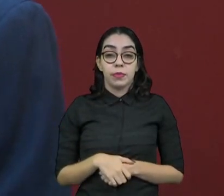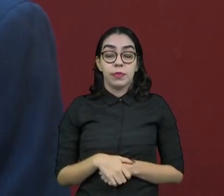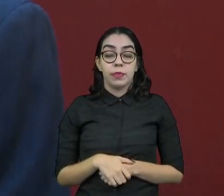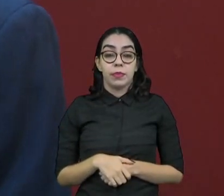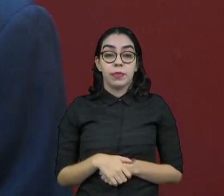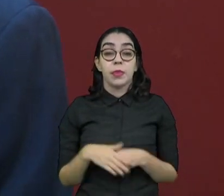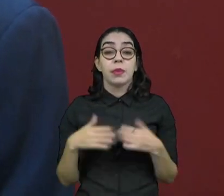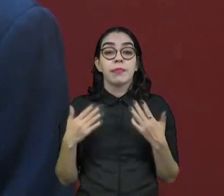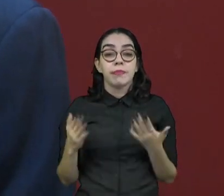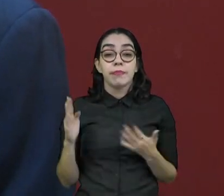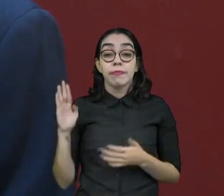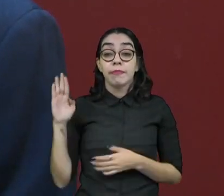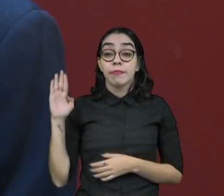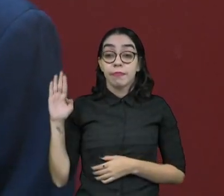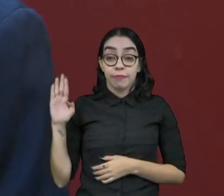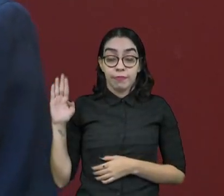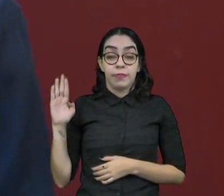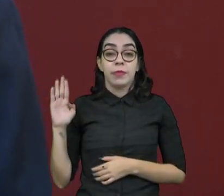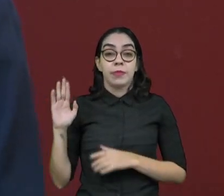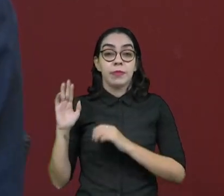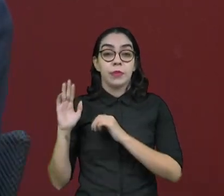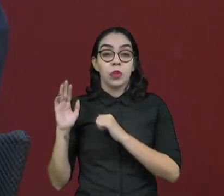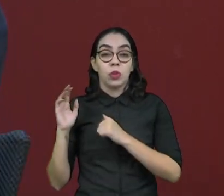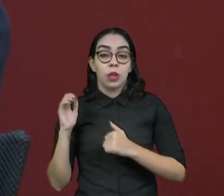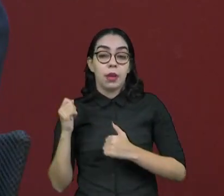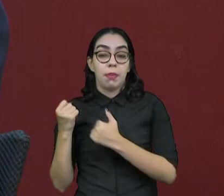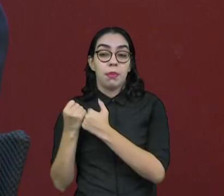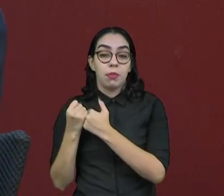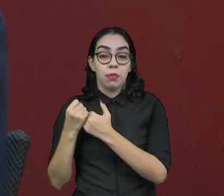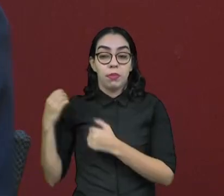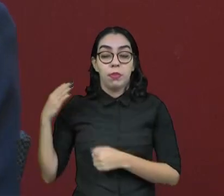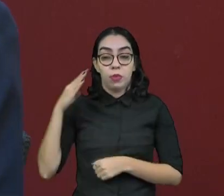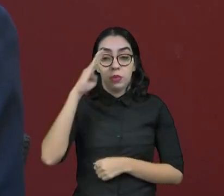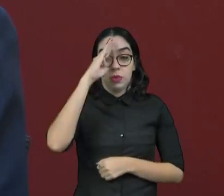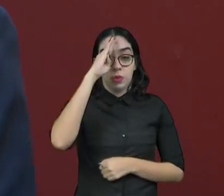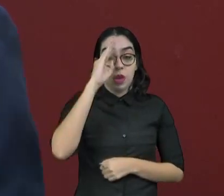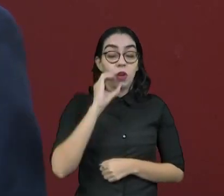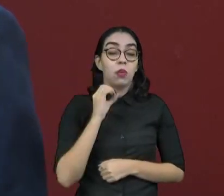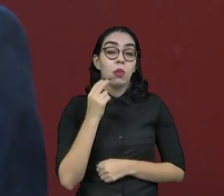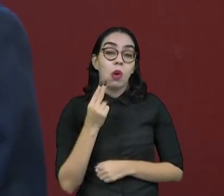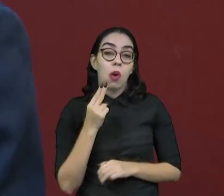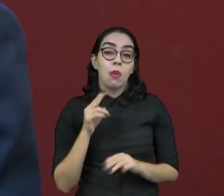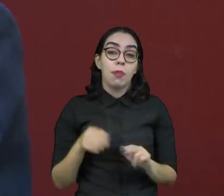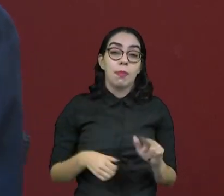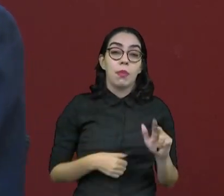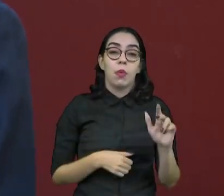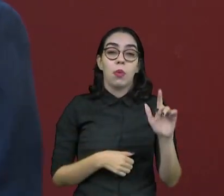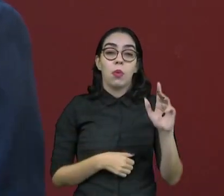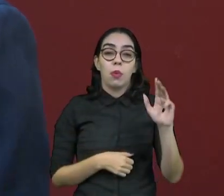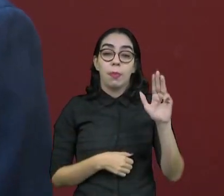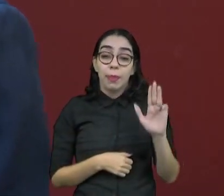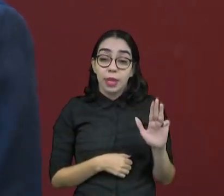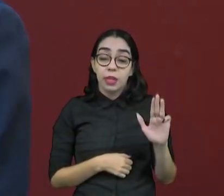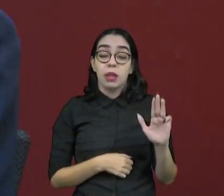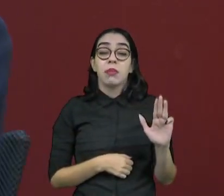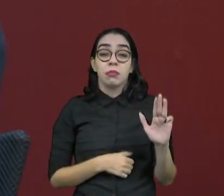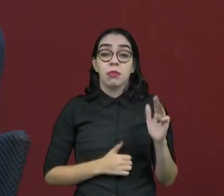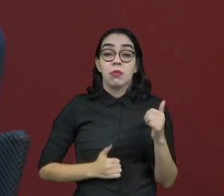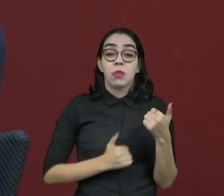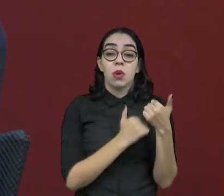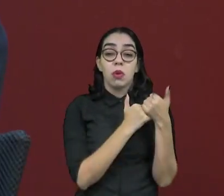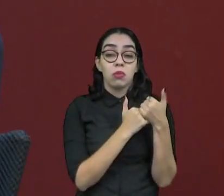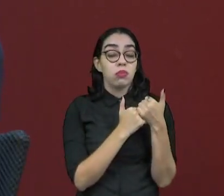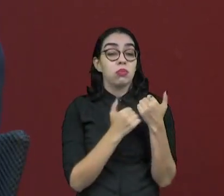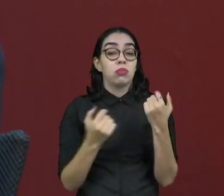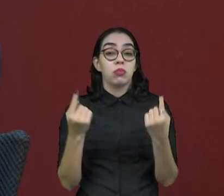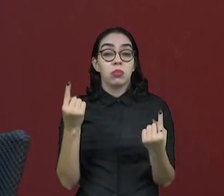candidatos que estavam ou do lado do Bolsonaro ou do lado do PT tendo um crescimento muito forte na sua votação e candidatos, principalmente os